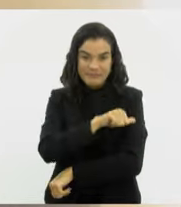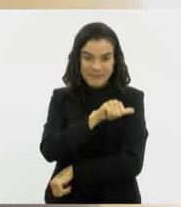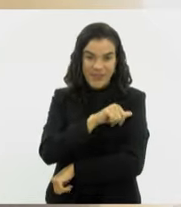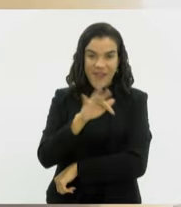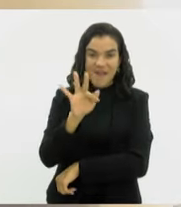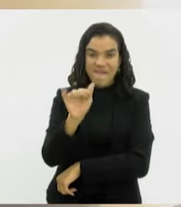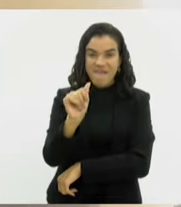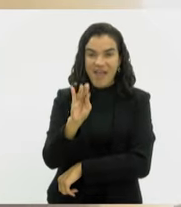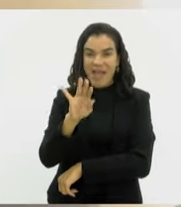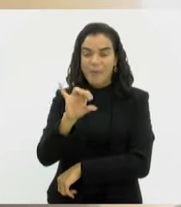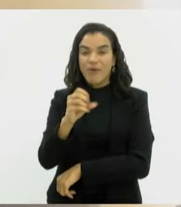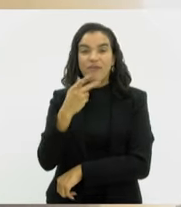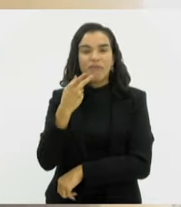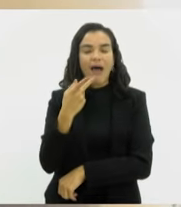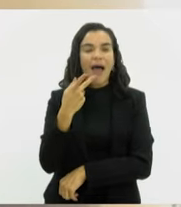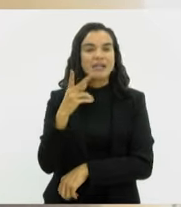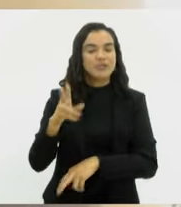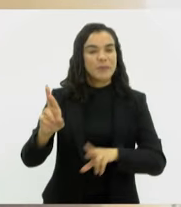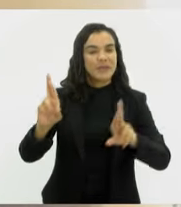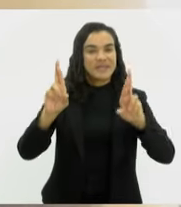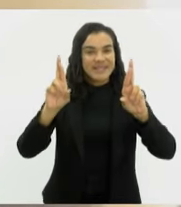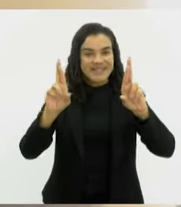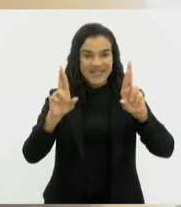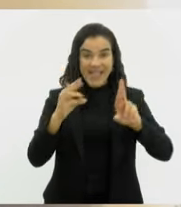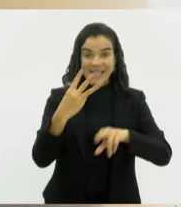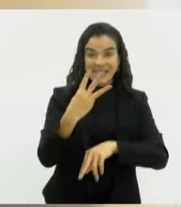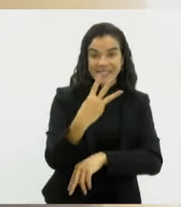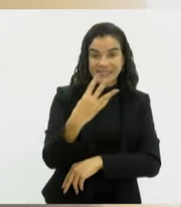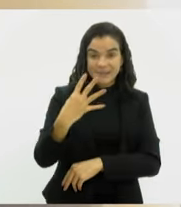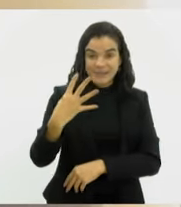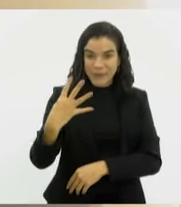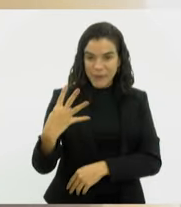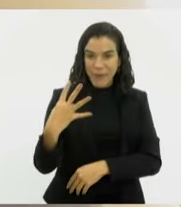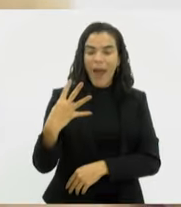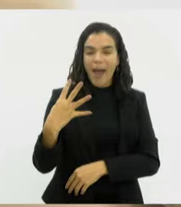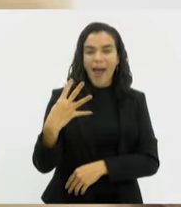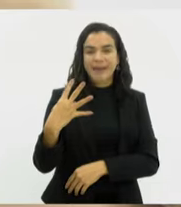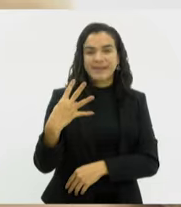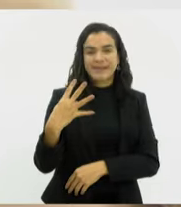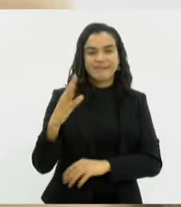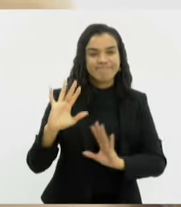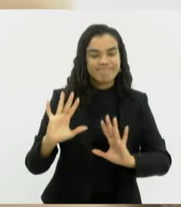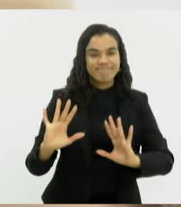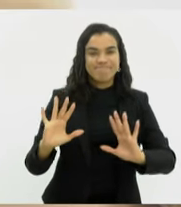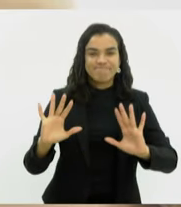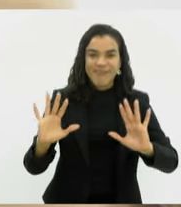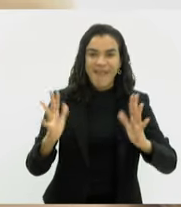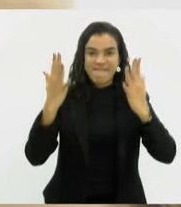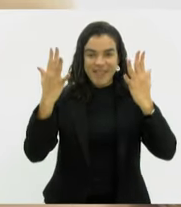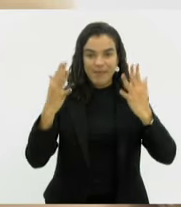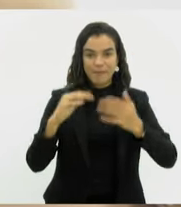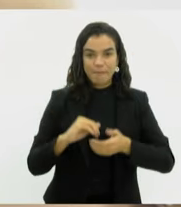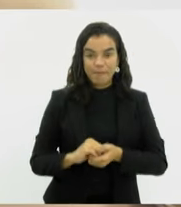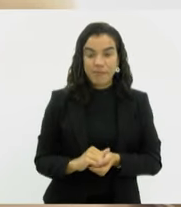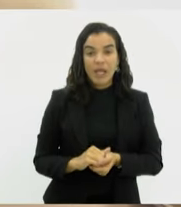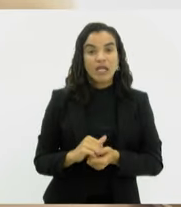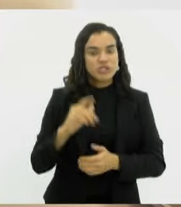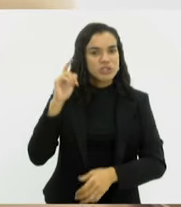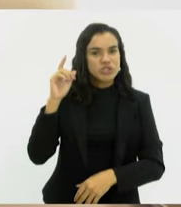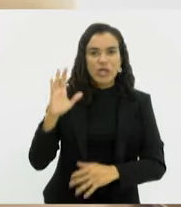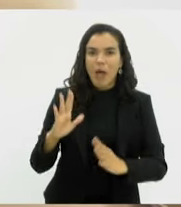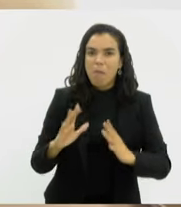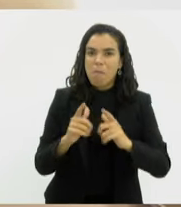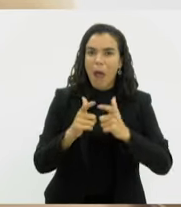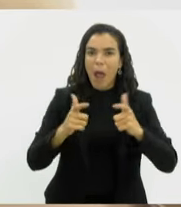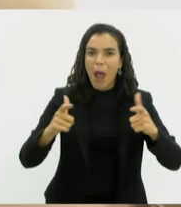Queiroz, fala da expectativa para esta 34ª edição do evento. Batemos o recorde de vendas, isso significa que a gente vai ter um